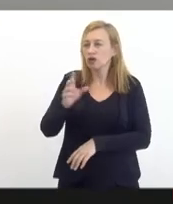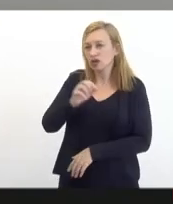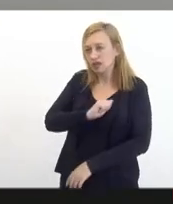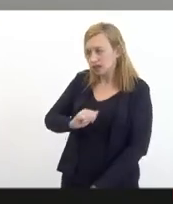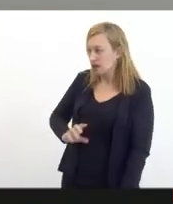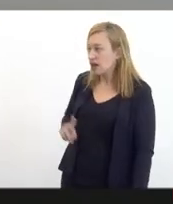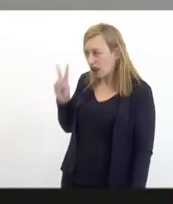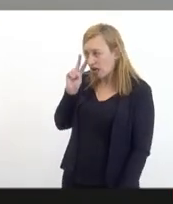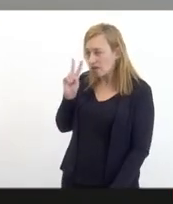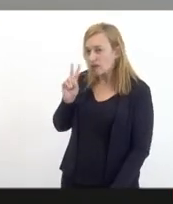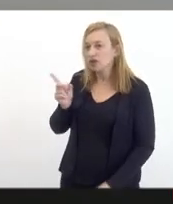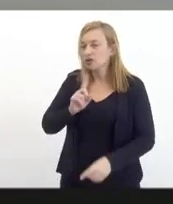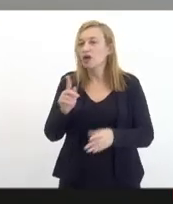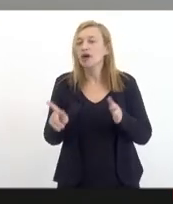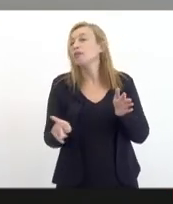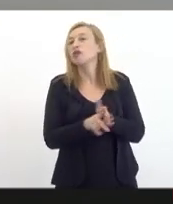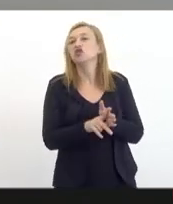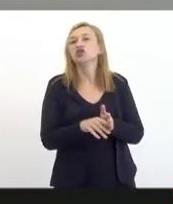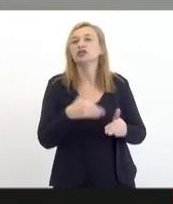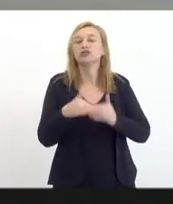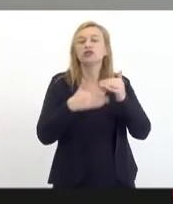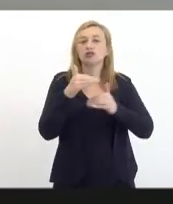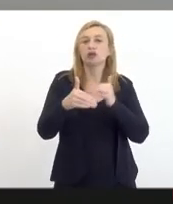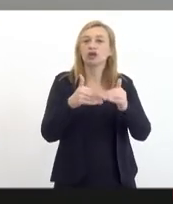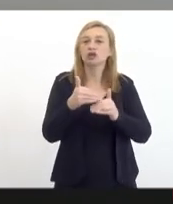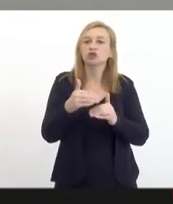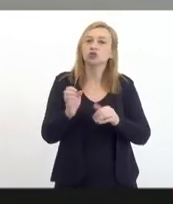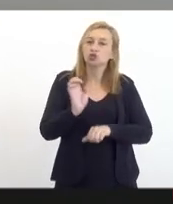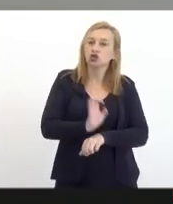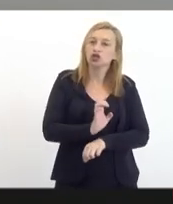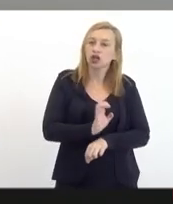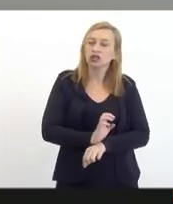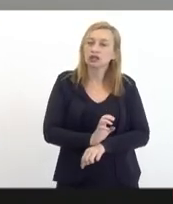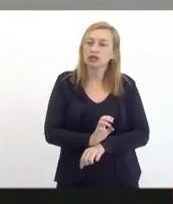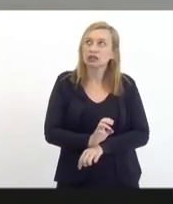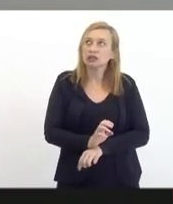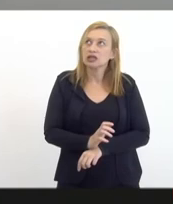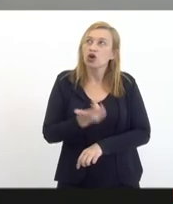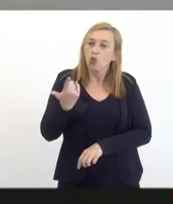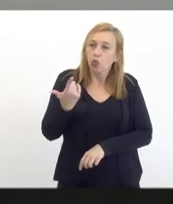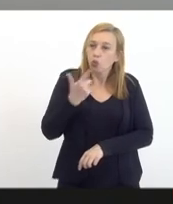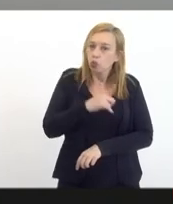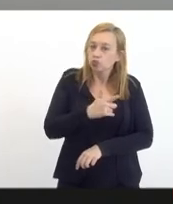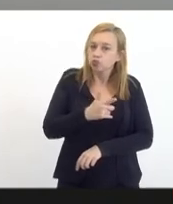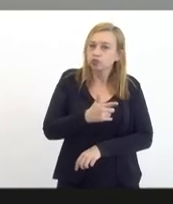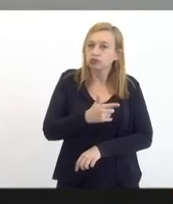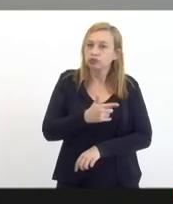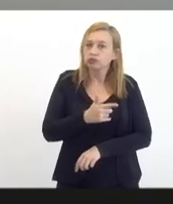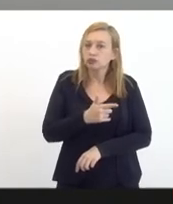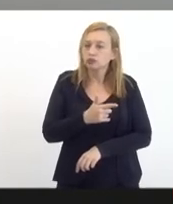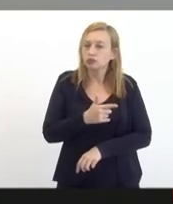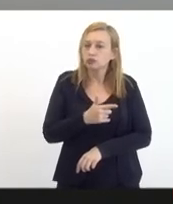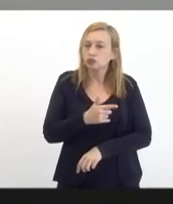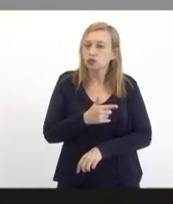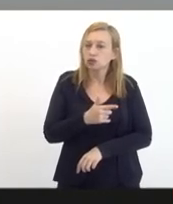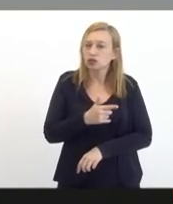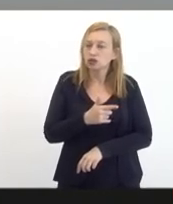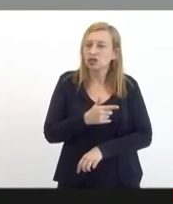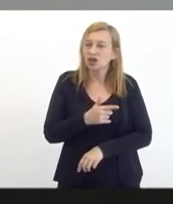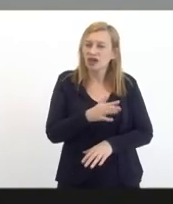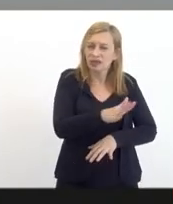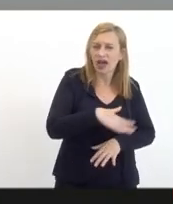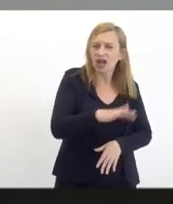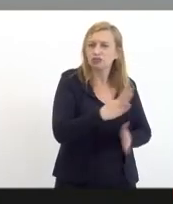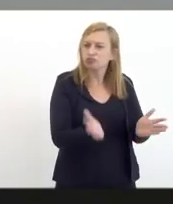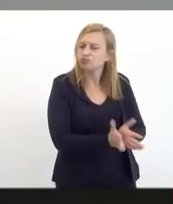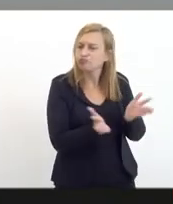assim não há projeto de desenvolvimento possível no Estado sem que a gente consiga enfrentar o quadro de pobreza